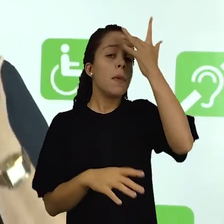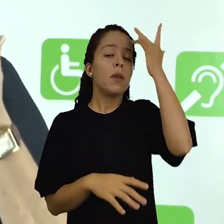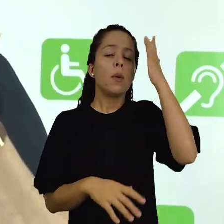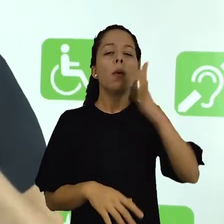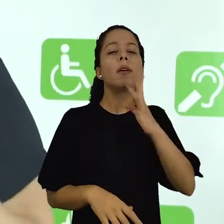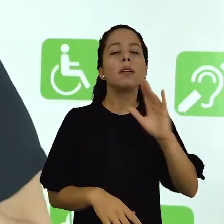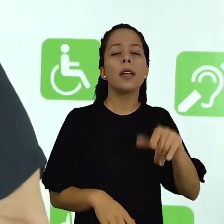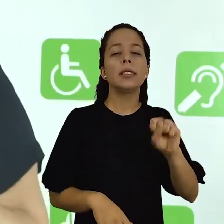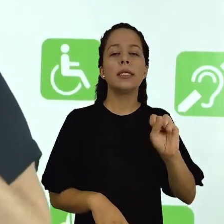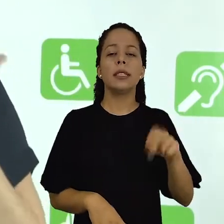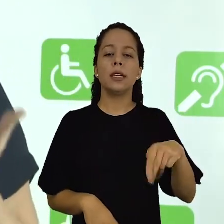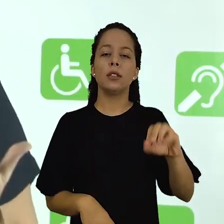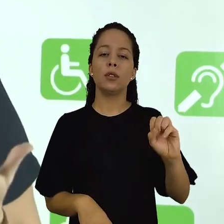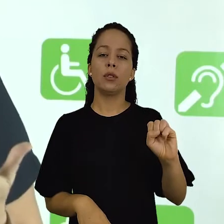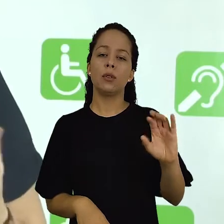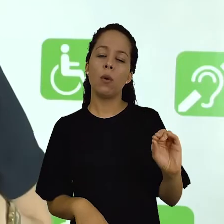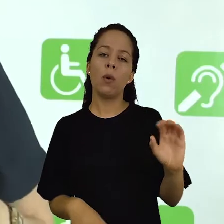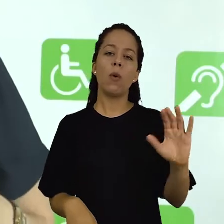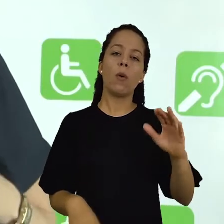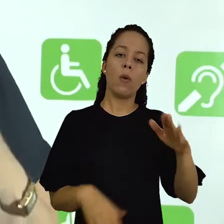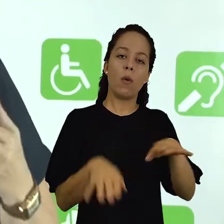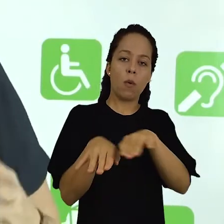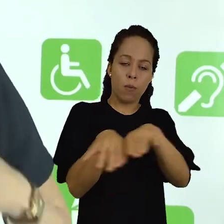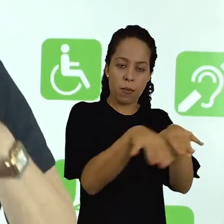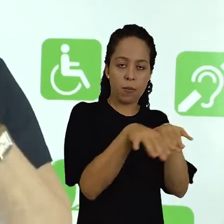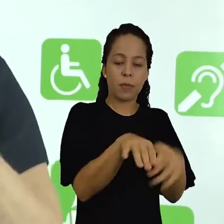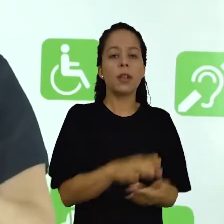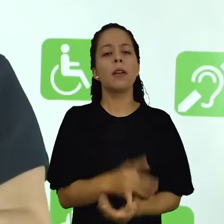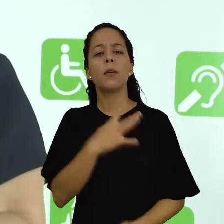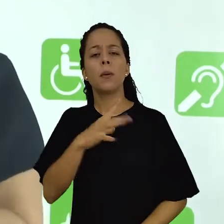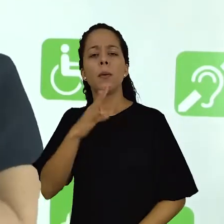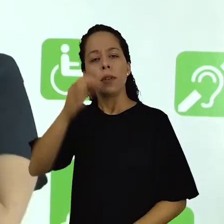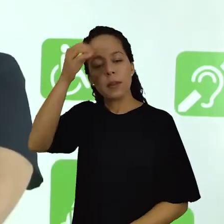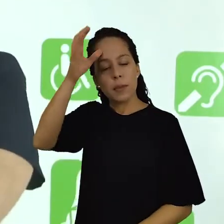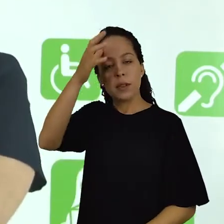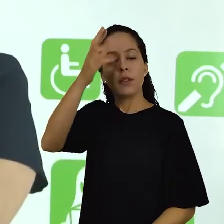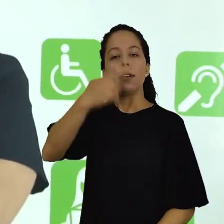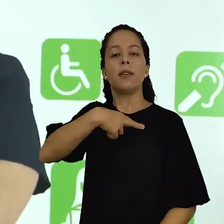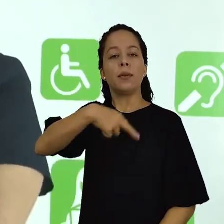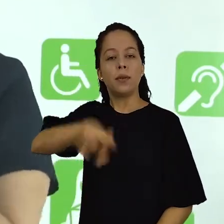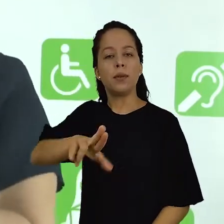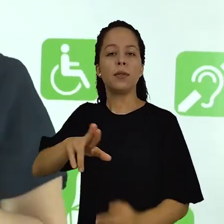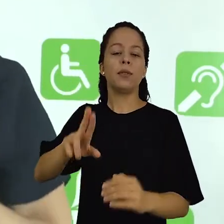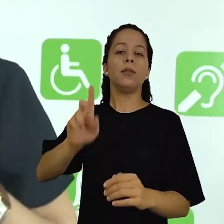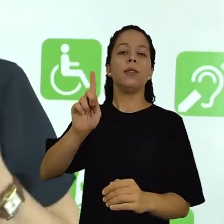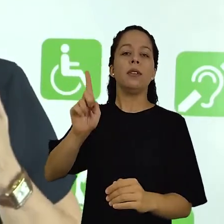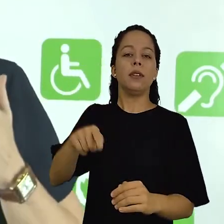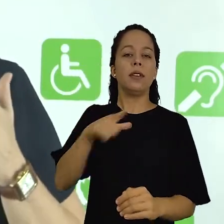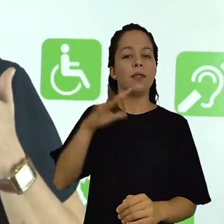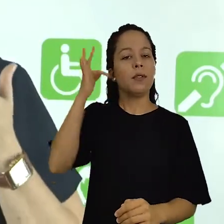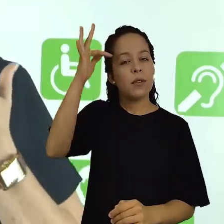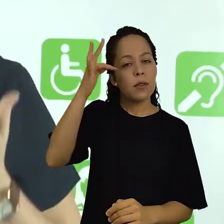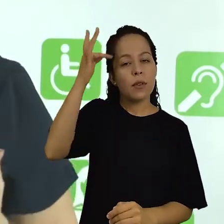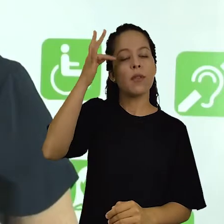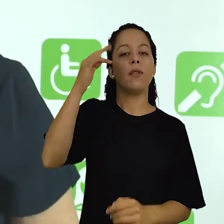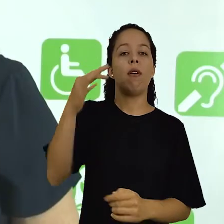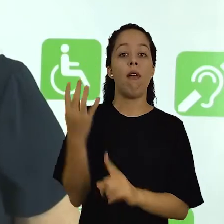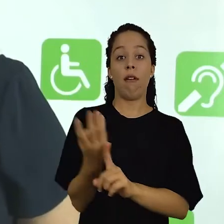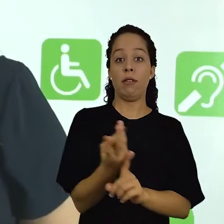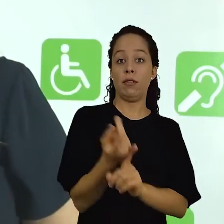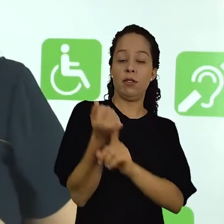chamado de cotidiano, vulgar, mas também mais conhecido como senso comum. Temos o conhecimento